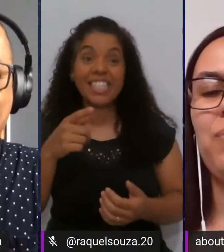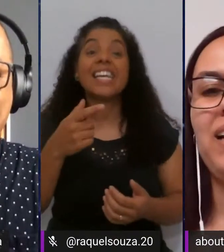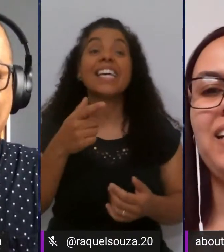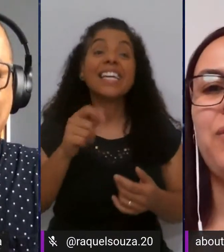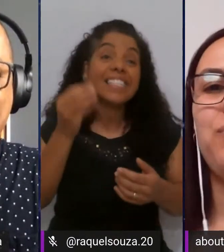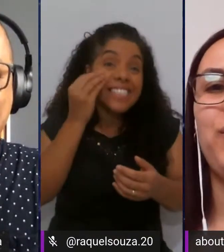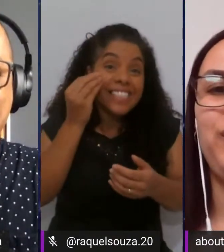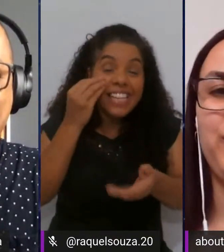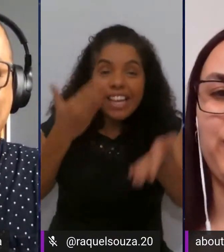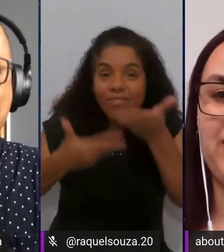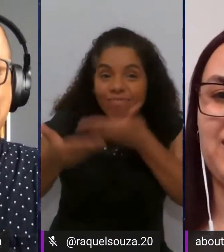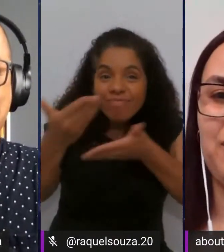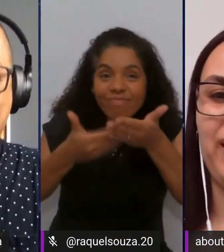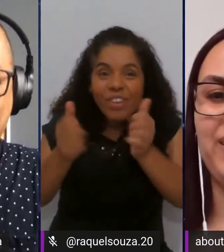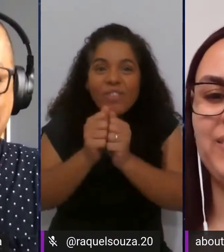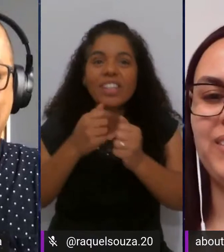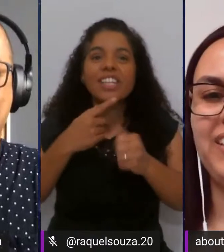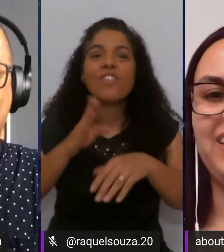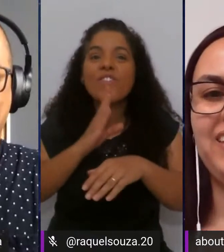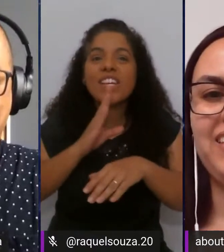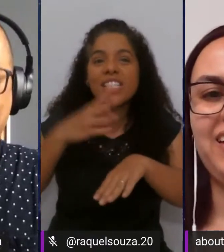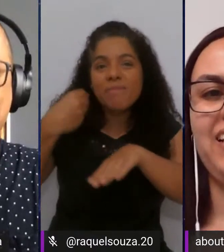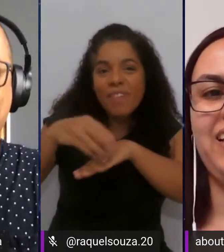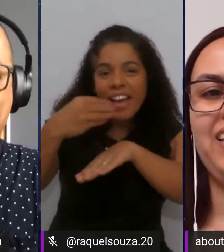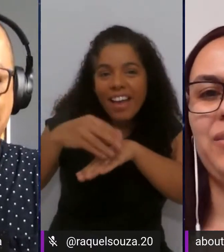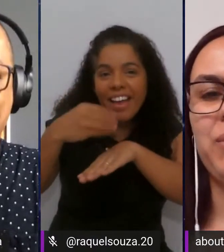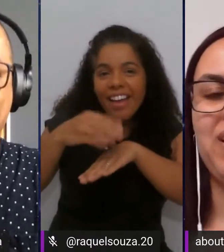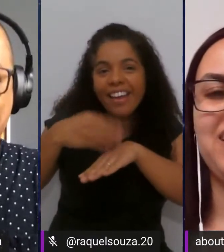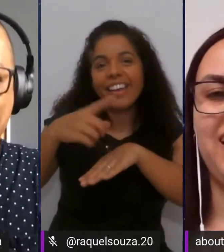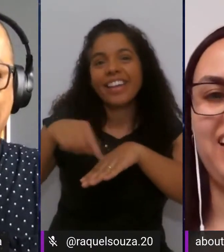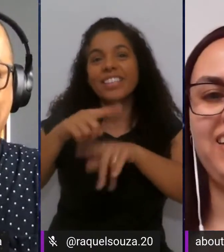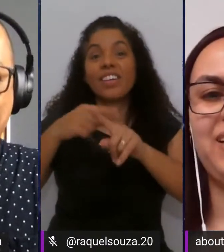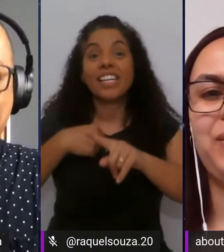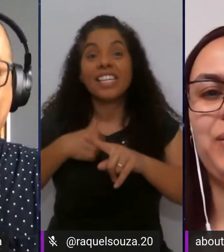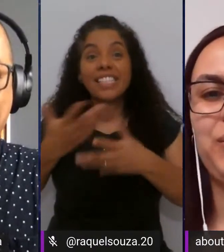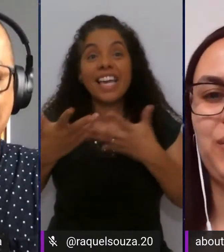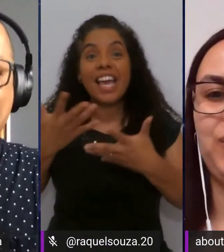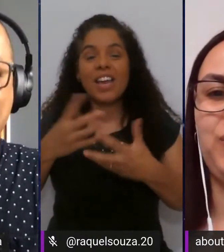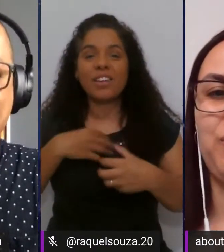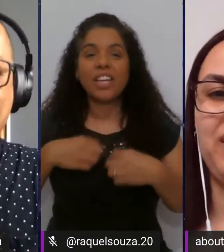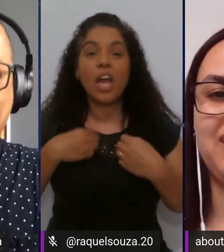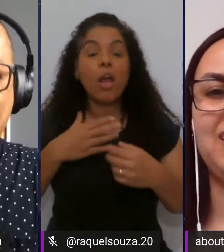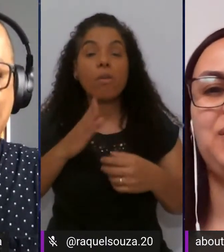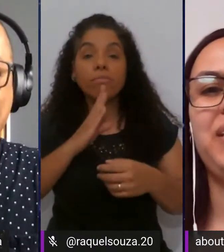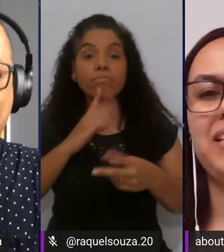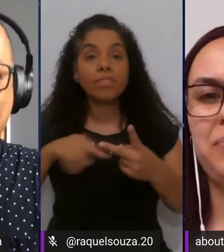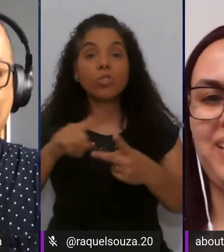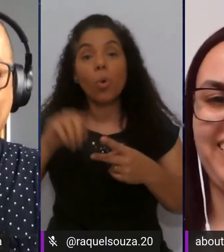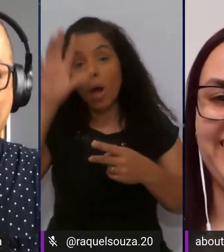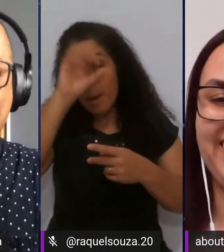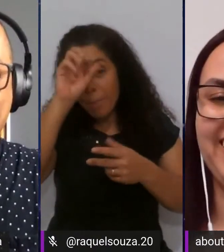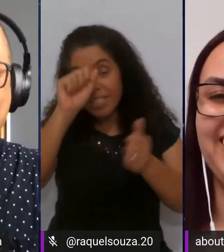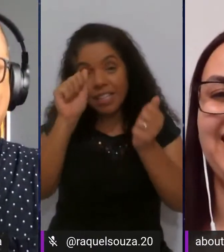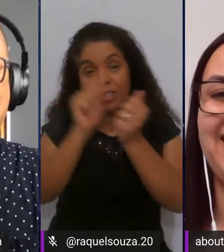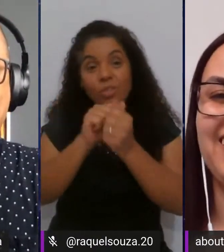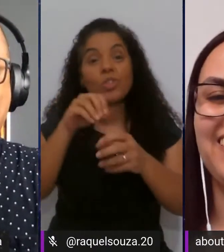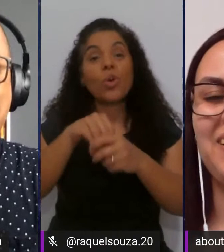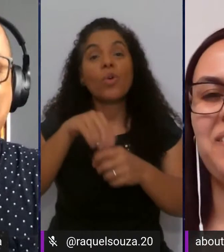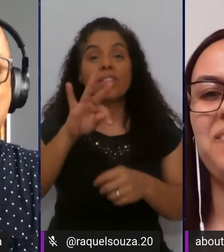compartilhar um pouquinho de conhecimento que eu me baseei de acordo com o aprendizado do TSP.